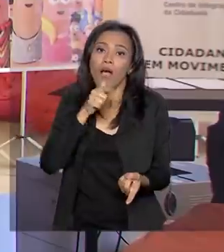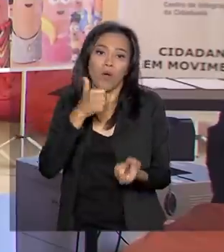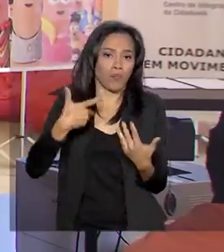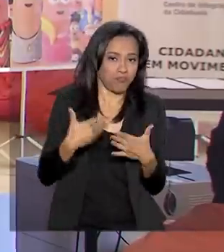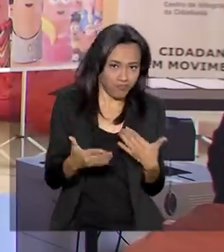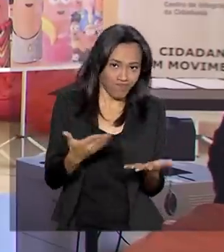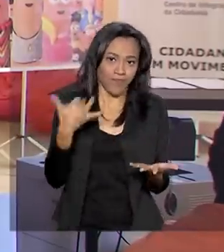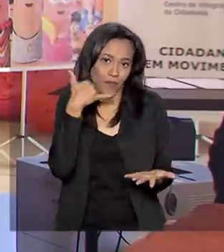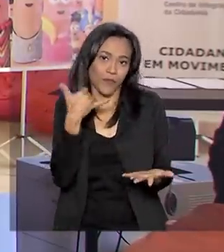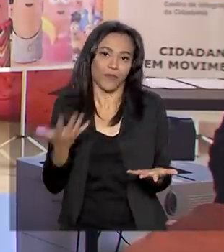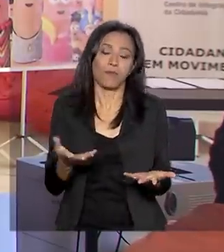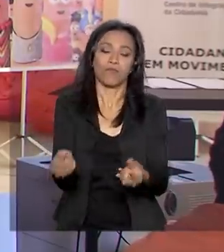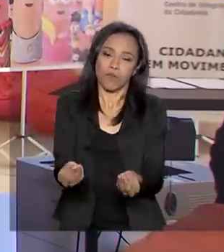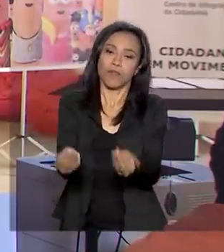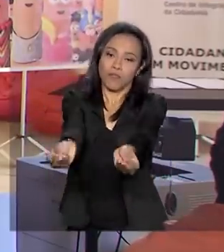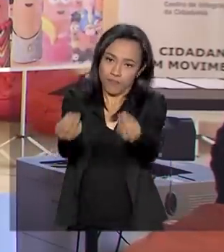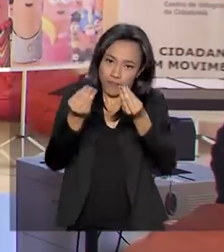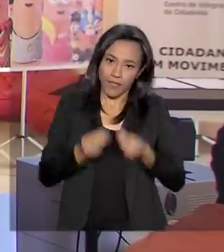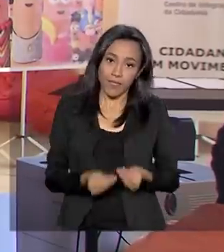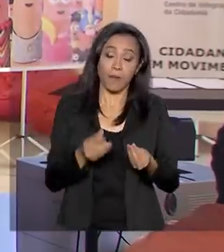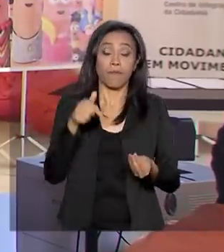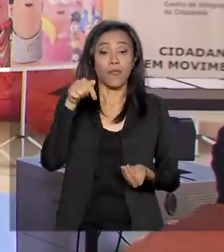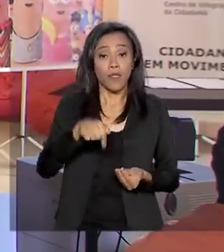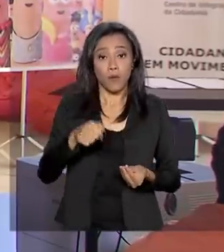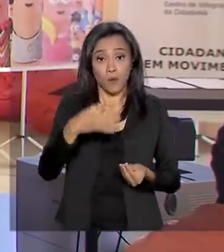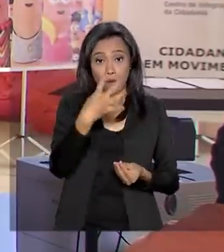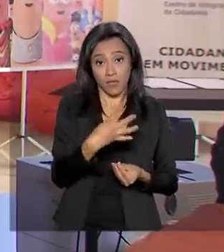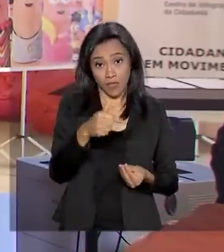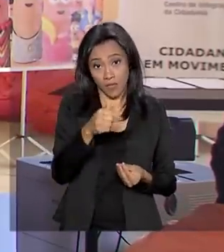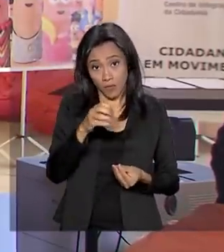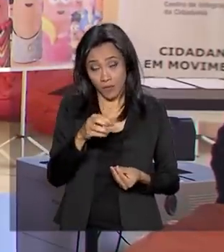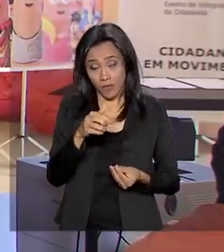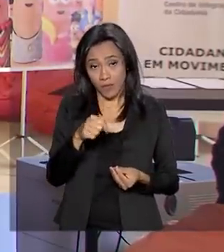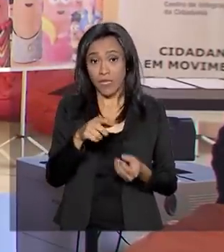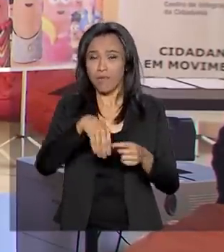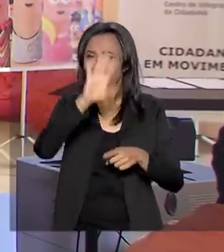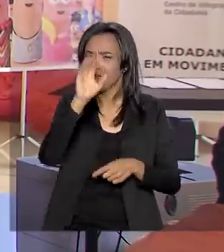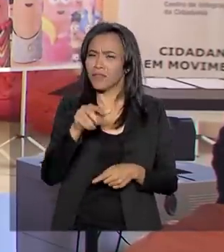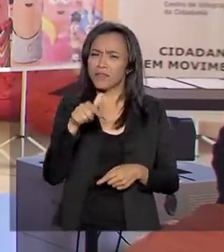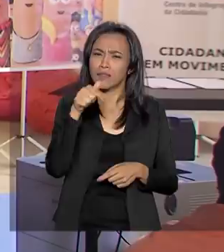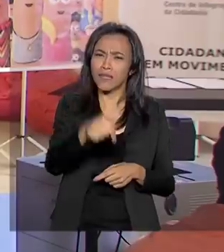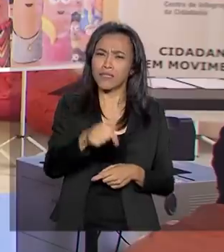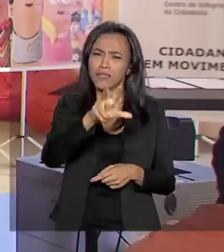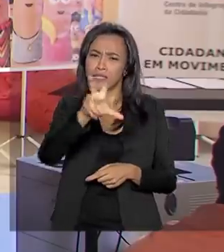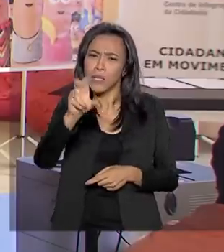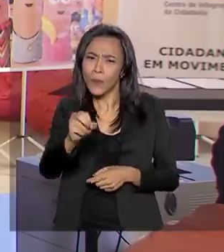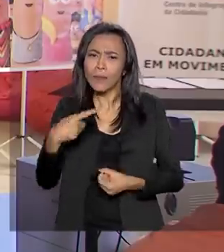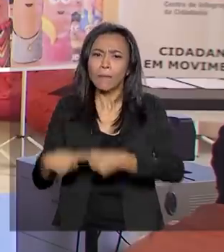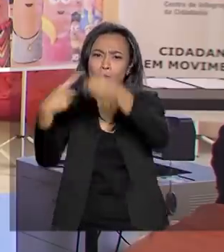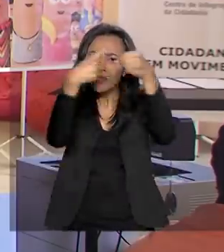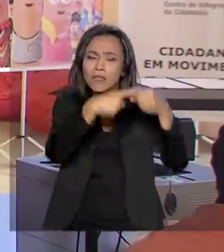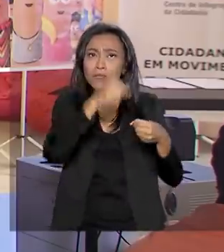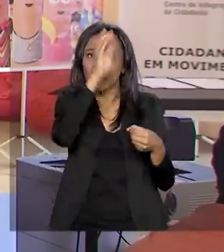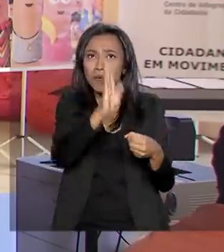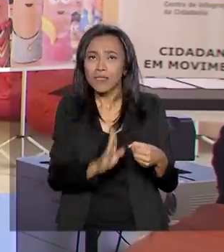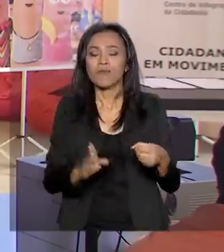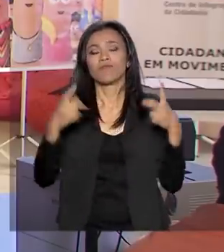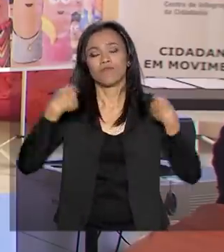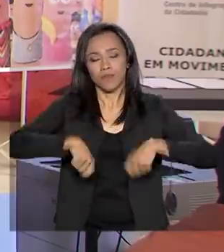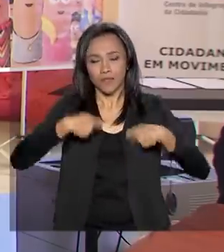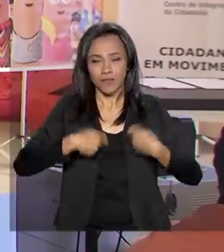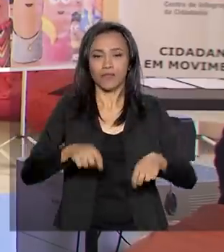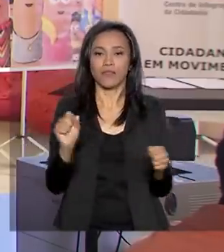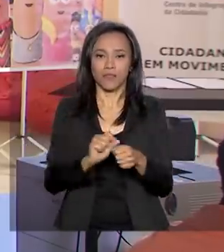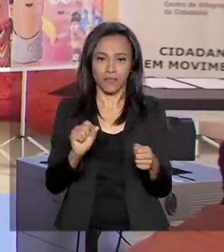478 municípios do Estado de São Paulo e mais de 750 em todo o Brasil precisam fazer